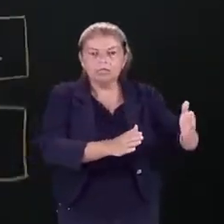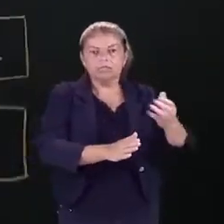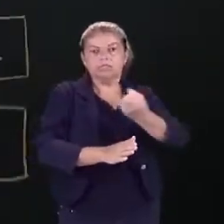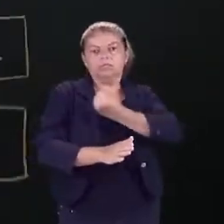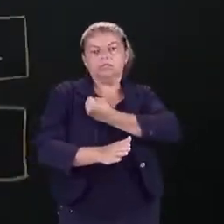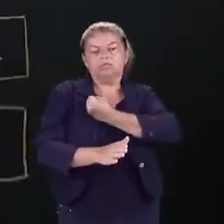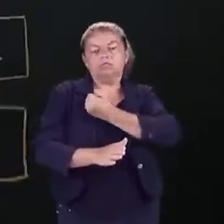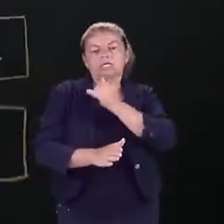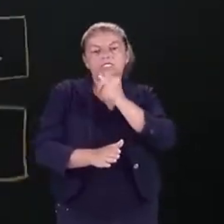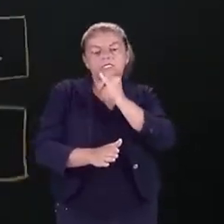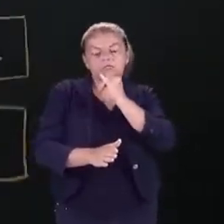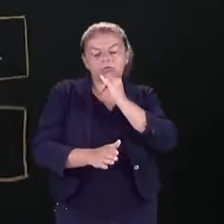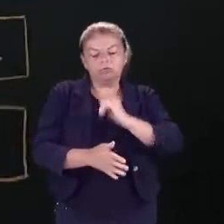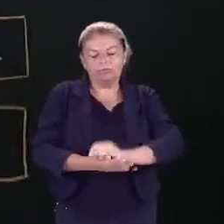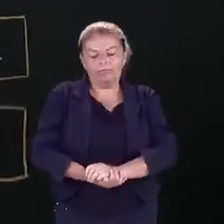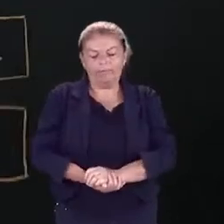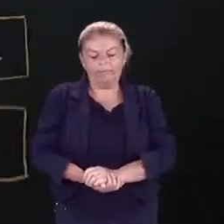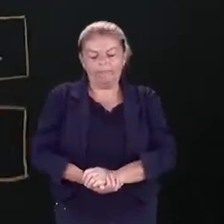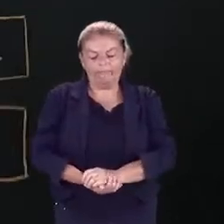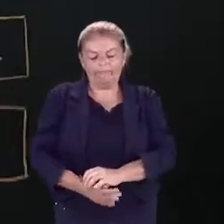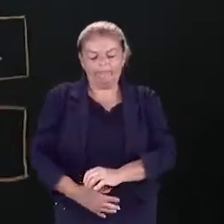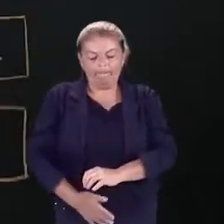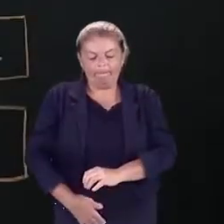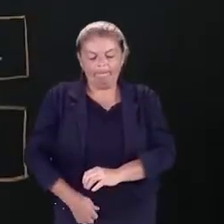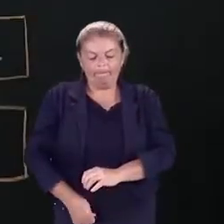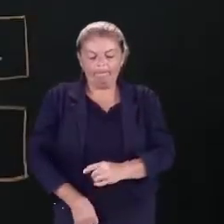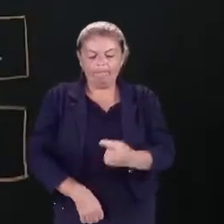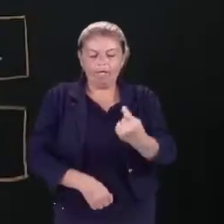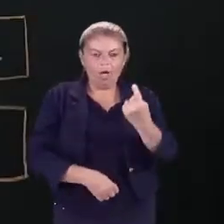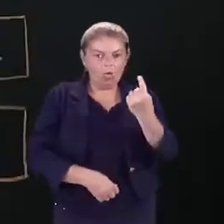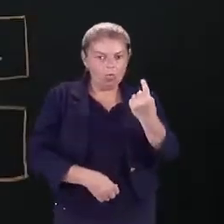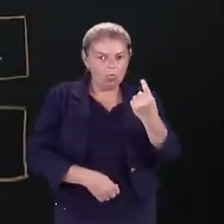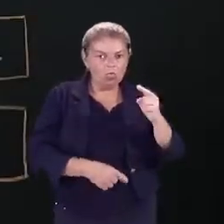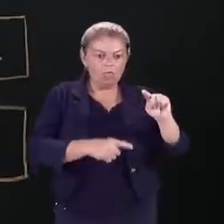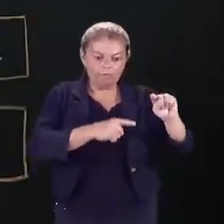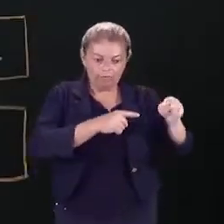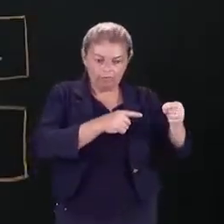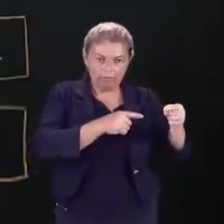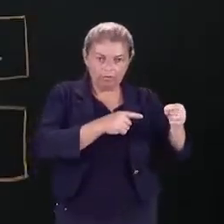diferença. Por exemplo, aqui, se eu tivesse 1 vírgula,